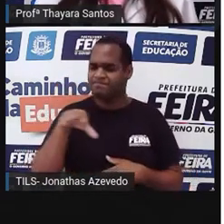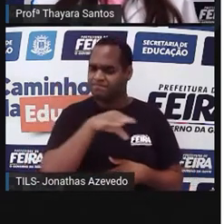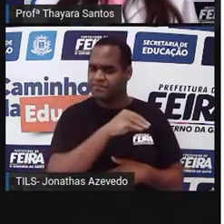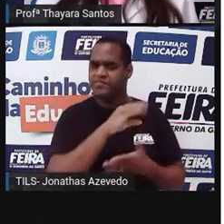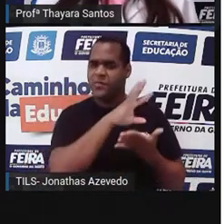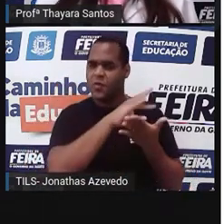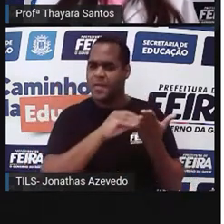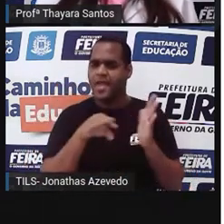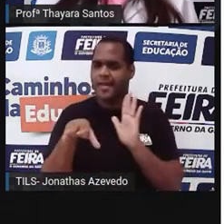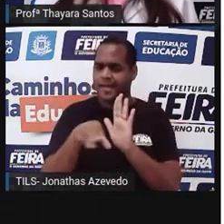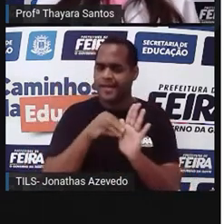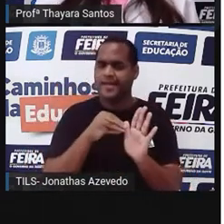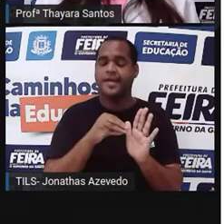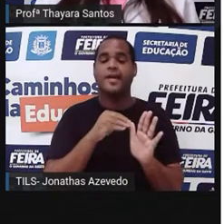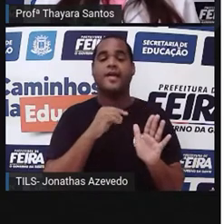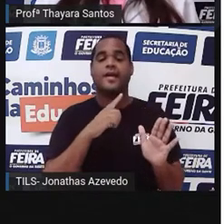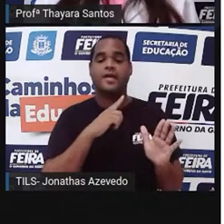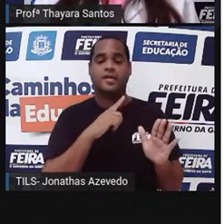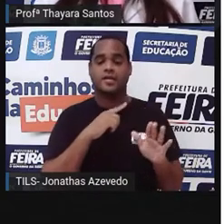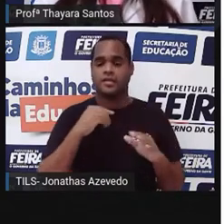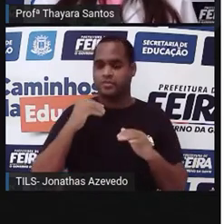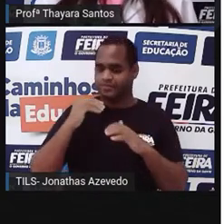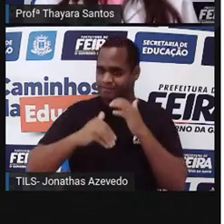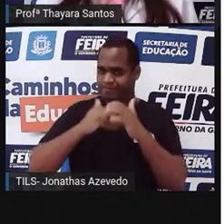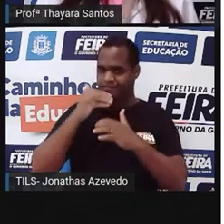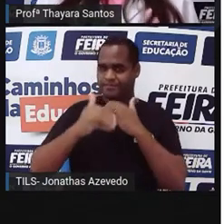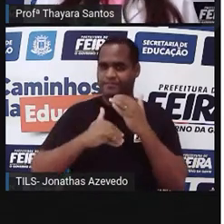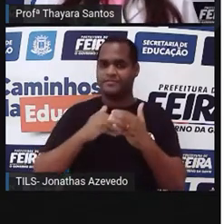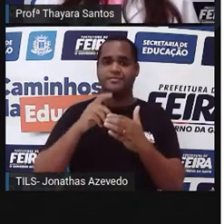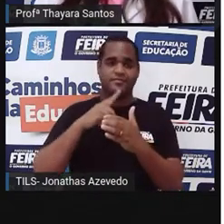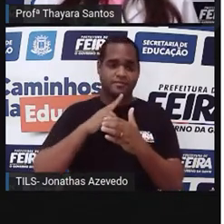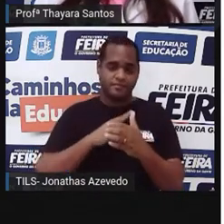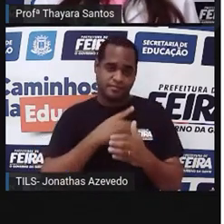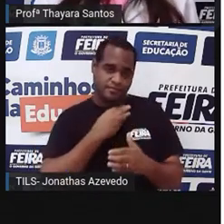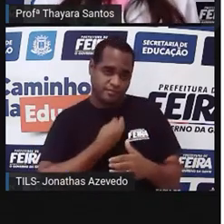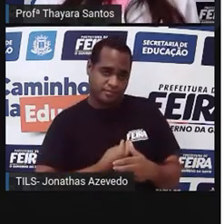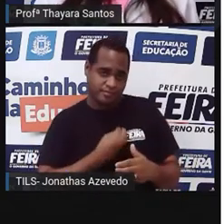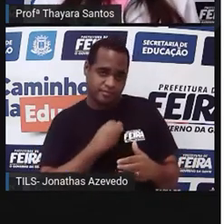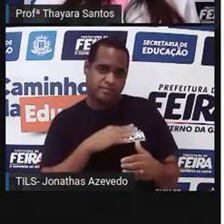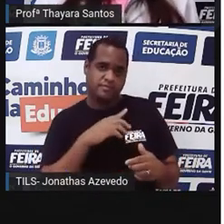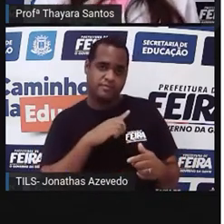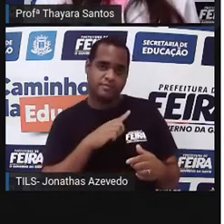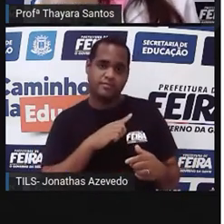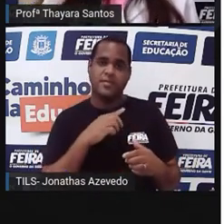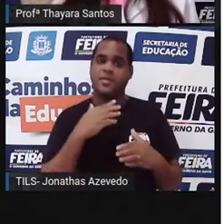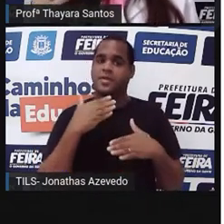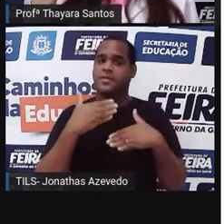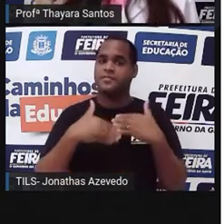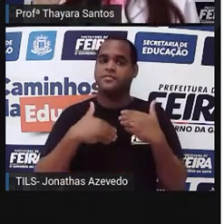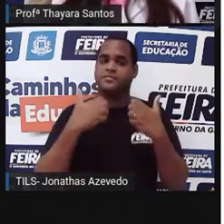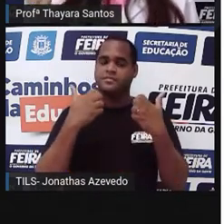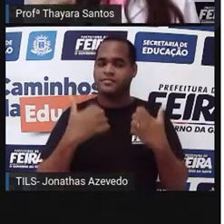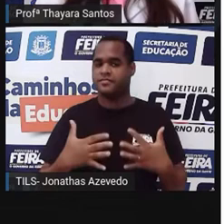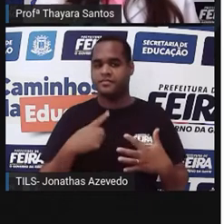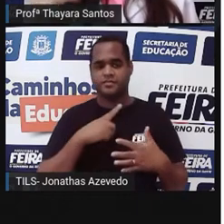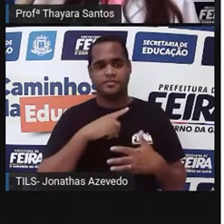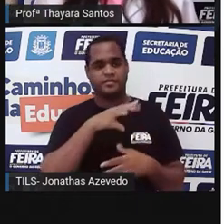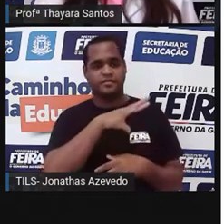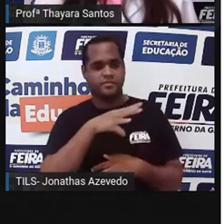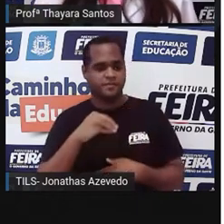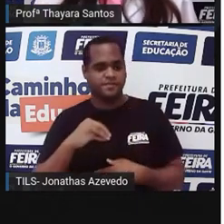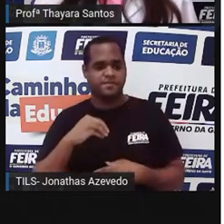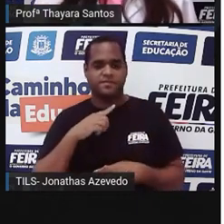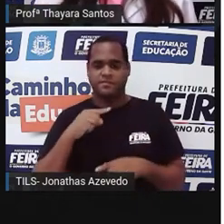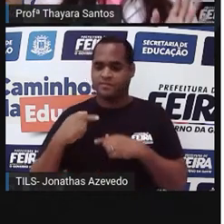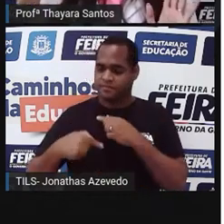diz que se eu desenvolvo uma característica ao longo da minha vida, eu acabo transmitindo aquela característica para os